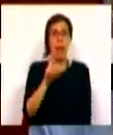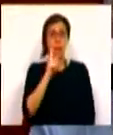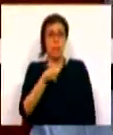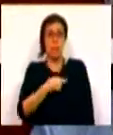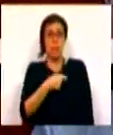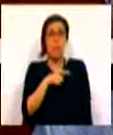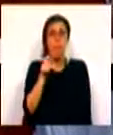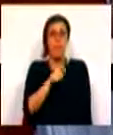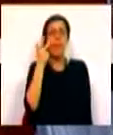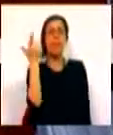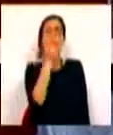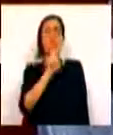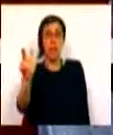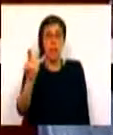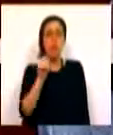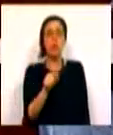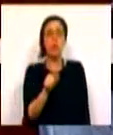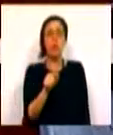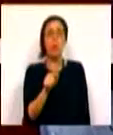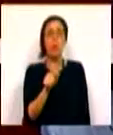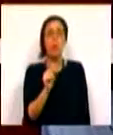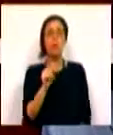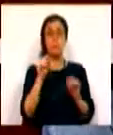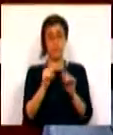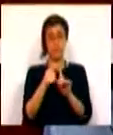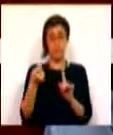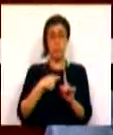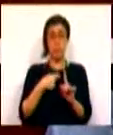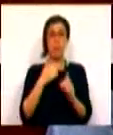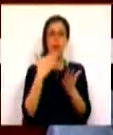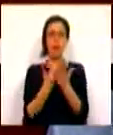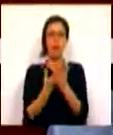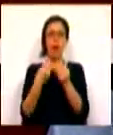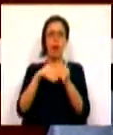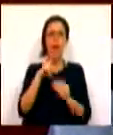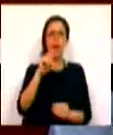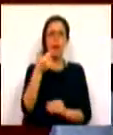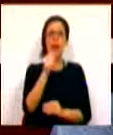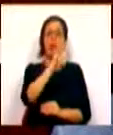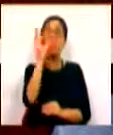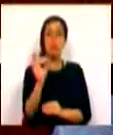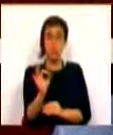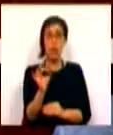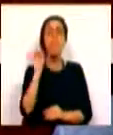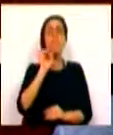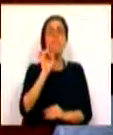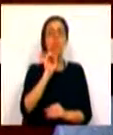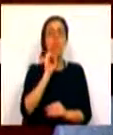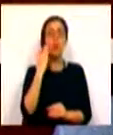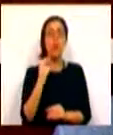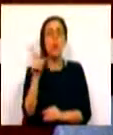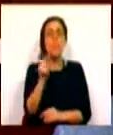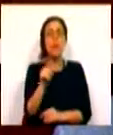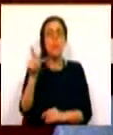subsídio mensal vitalício, esta prestação trouxe um incremento de 35% no valor que a oferem